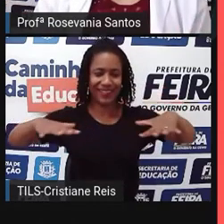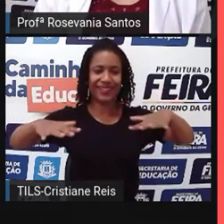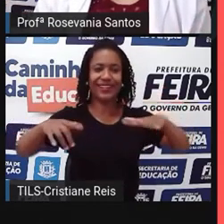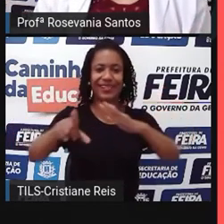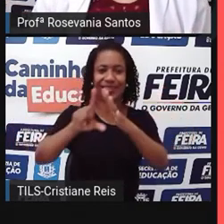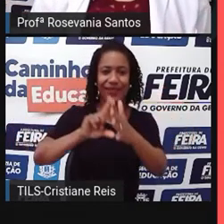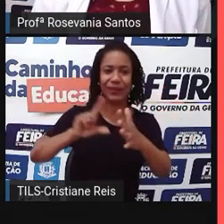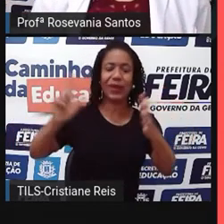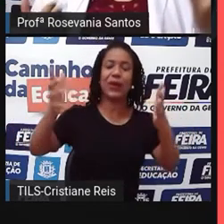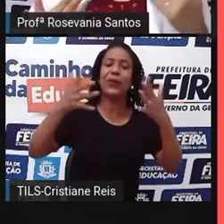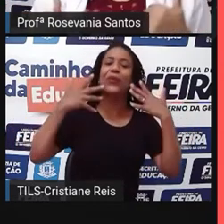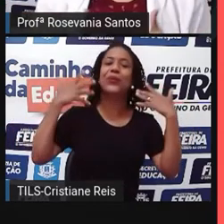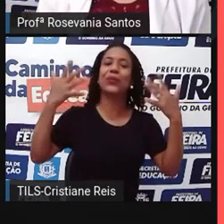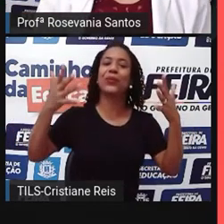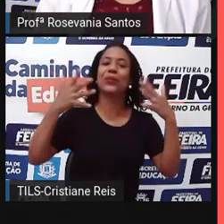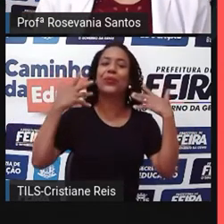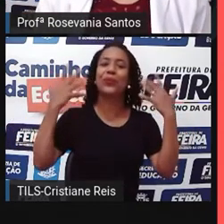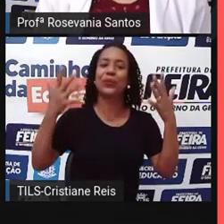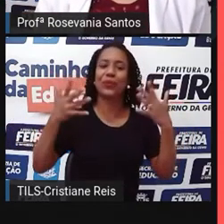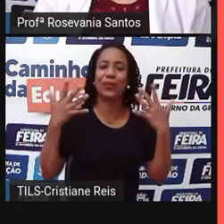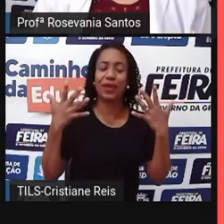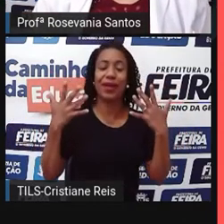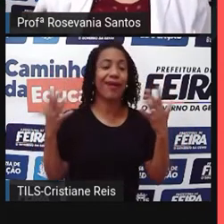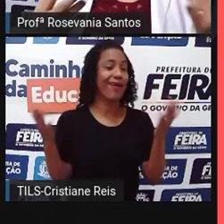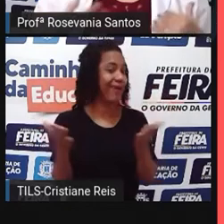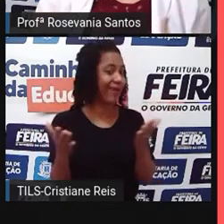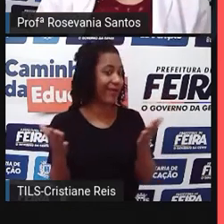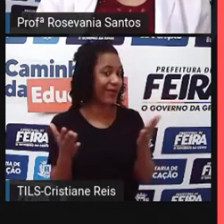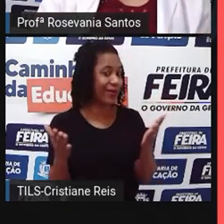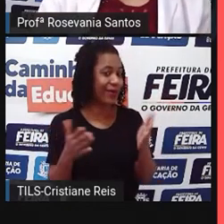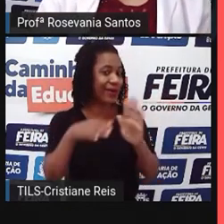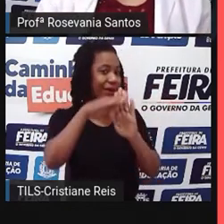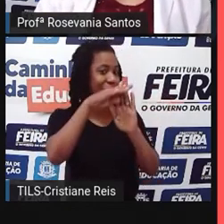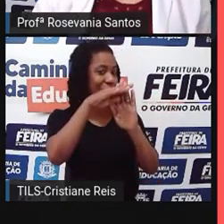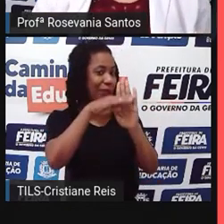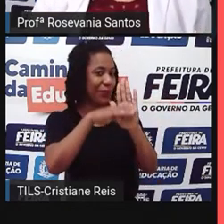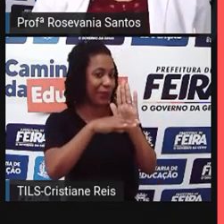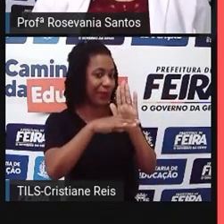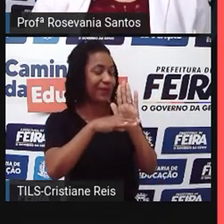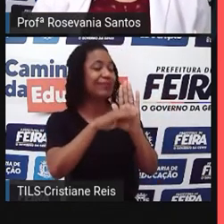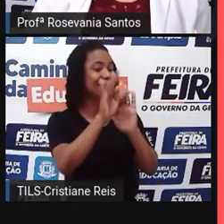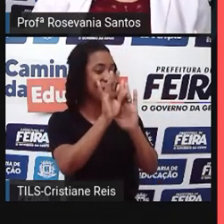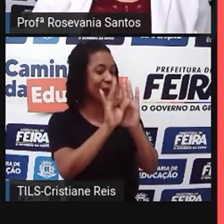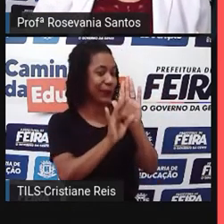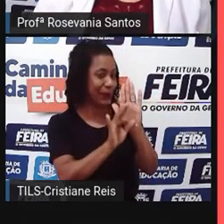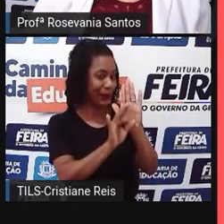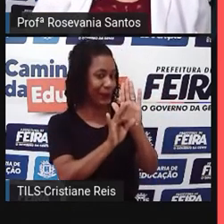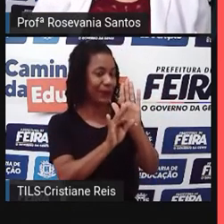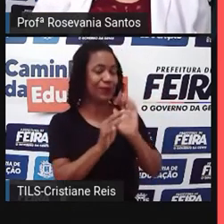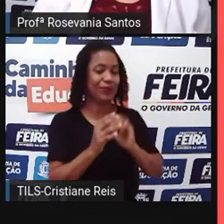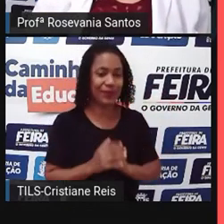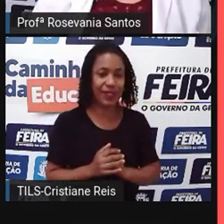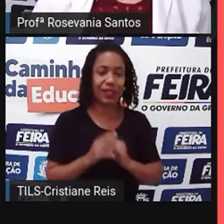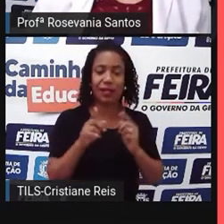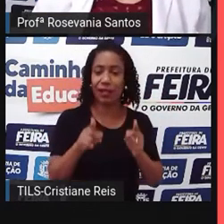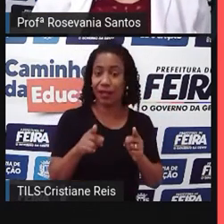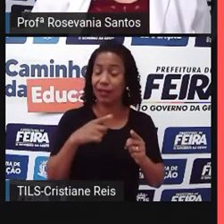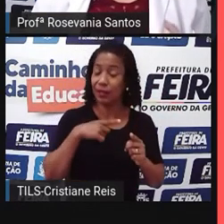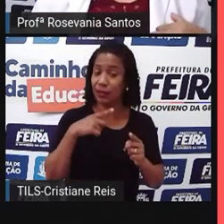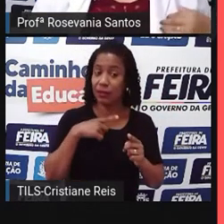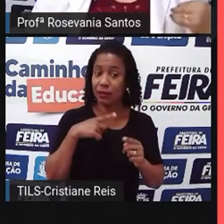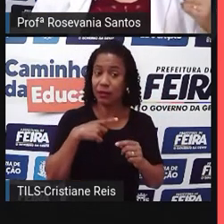tropicais, e agora nós vamos falar de uma região subtropical. E essa região subtropical traz essa